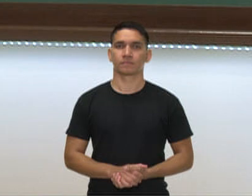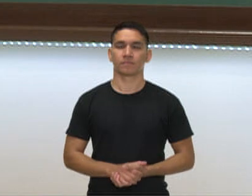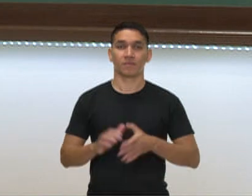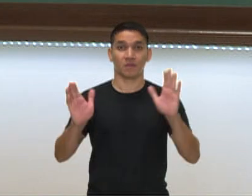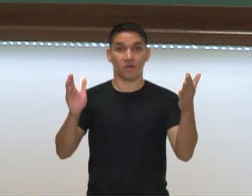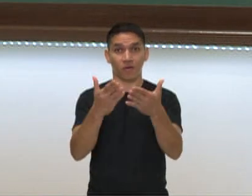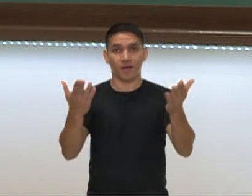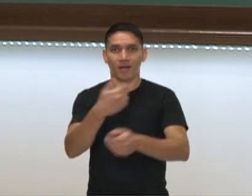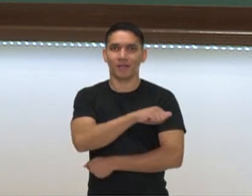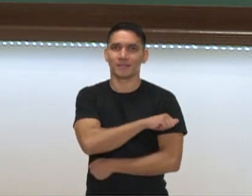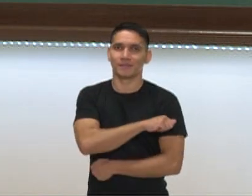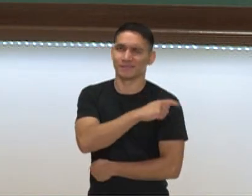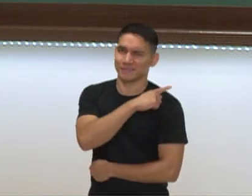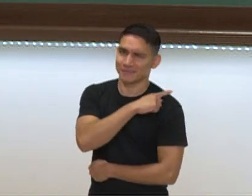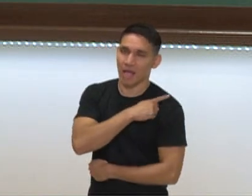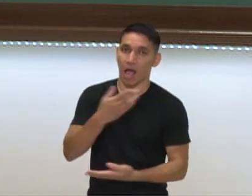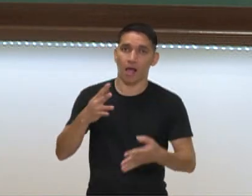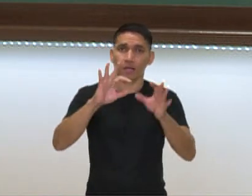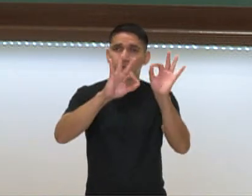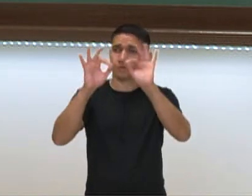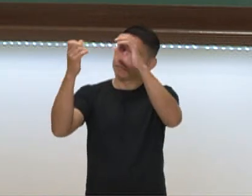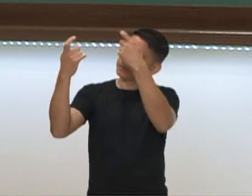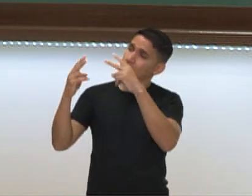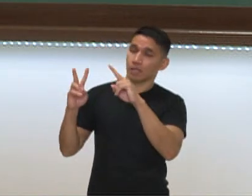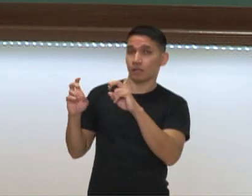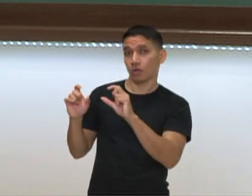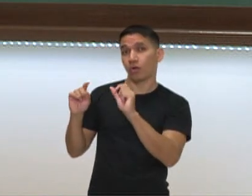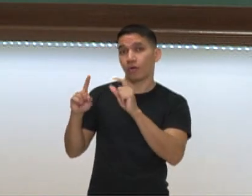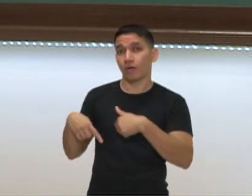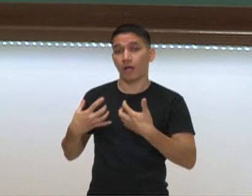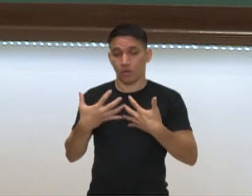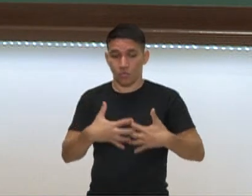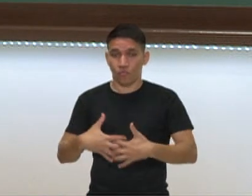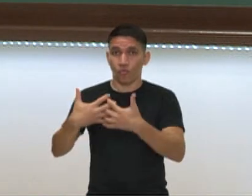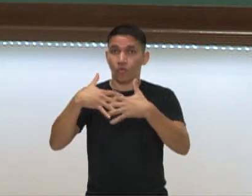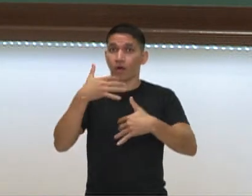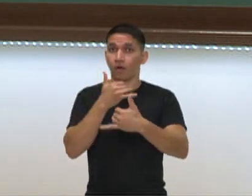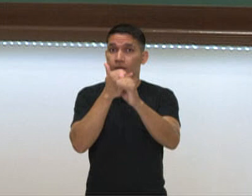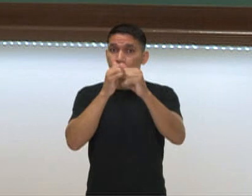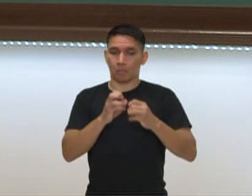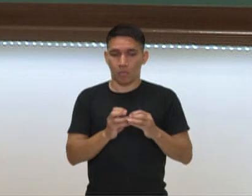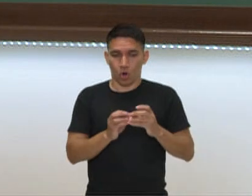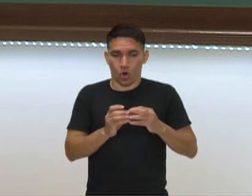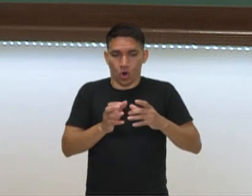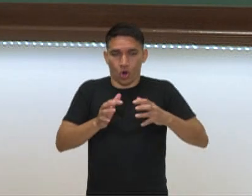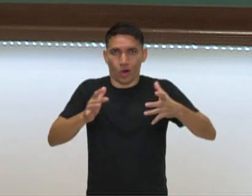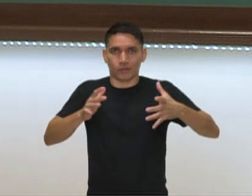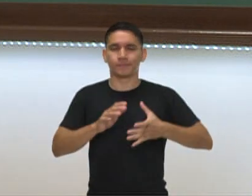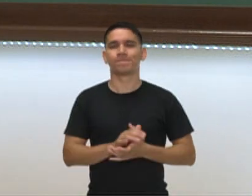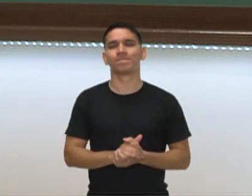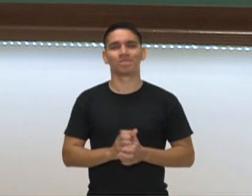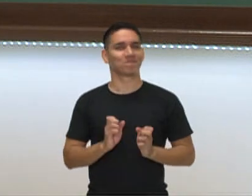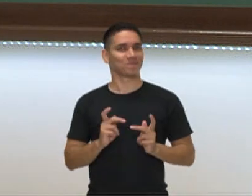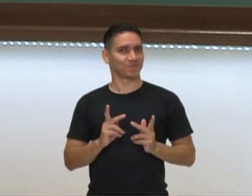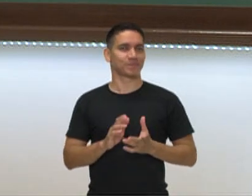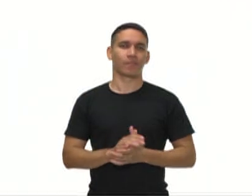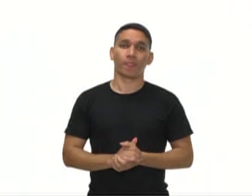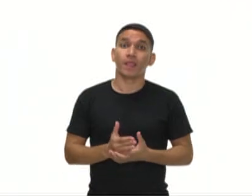Olá estudantes da primeira série, nesse vídeo vamos falar sobre metabolismo energético fermentação. Muito bem,